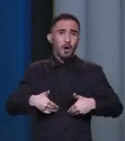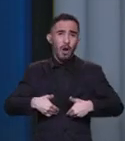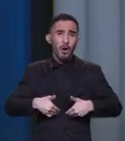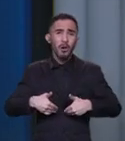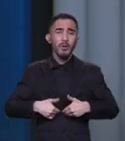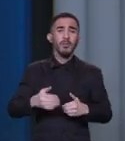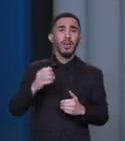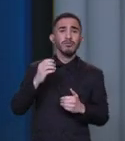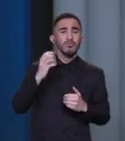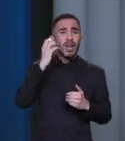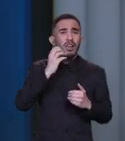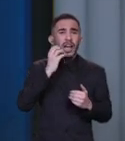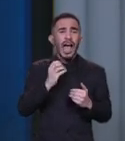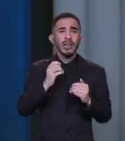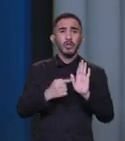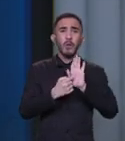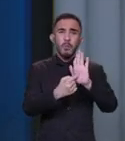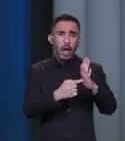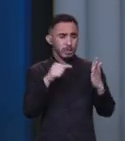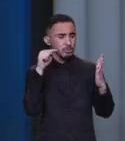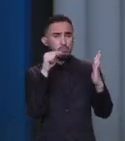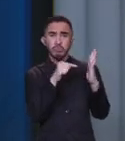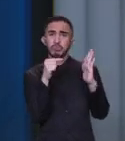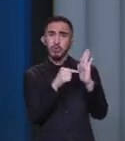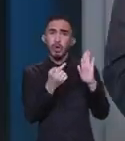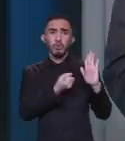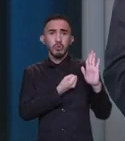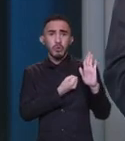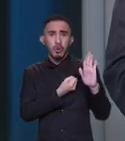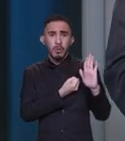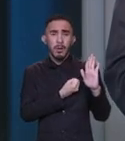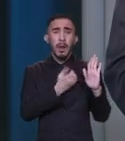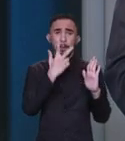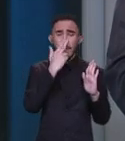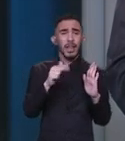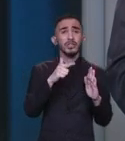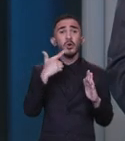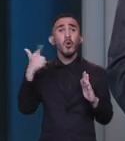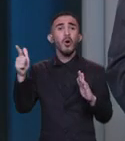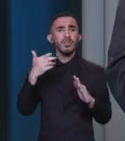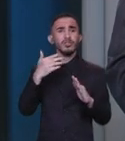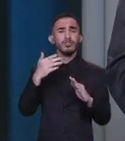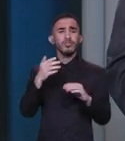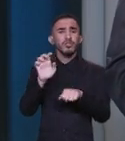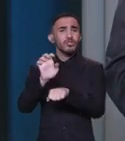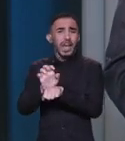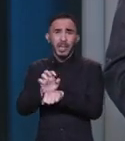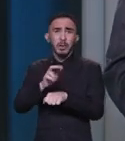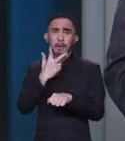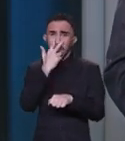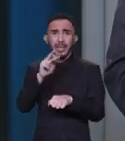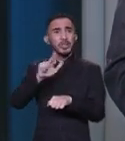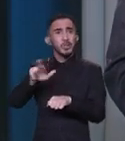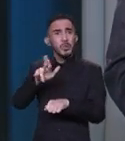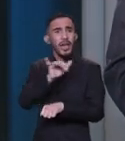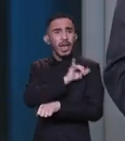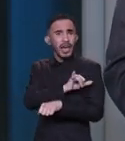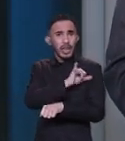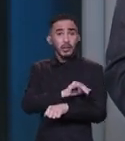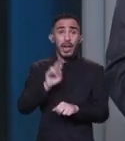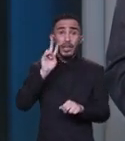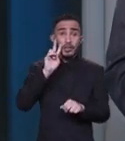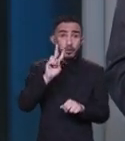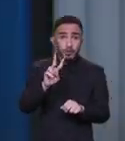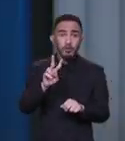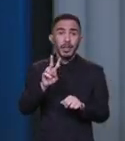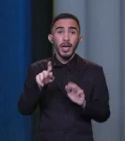falando aqui um monte de número que parece que está em outro Estado e governando outro Estado. Quando eu vejo o abandono do Hospital